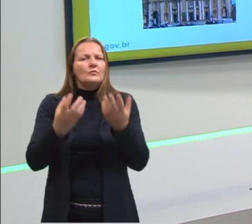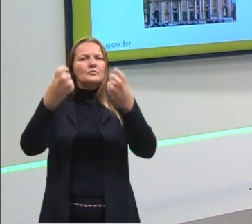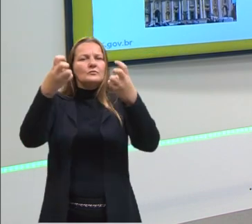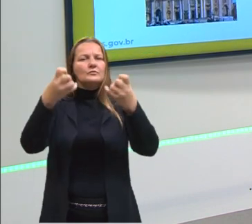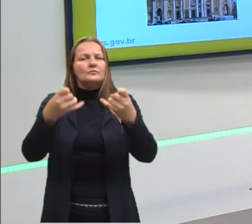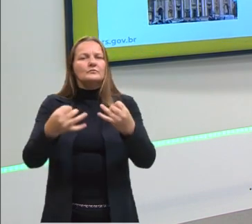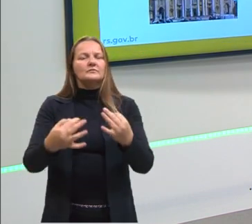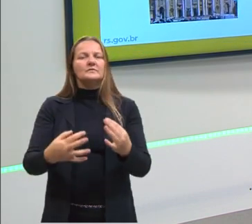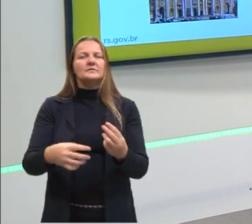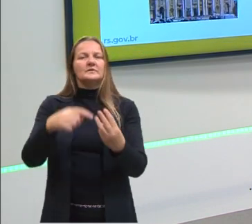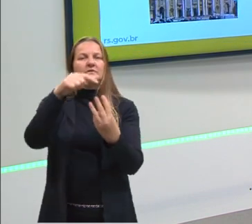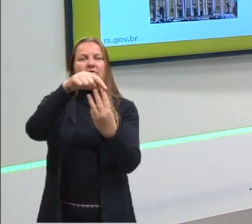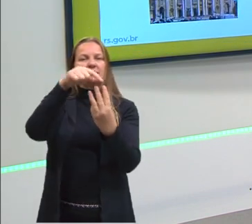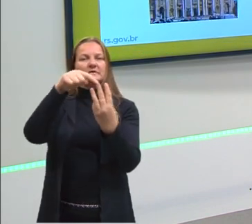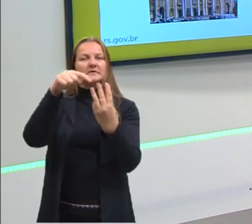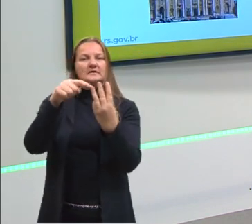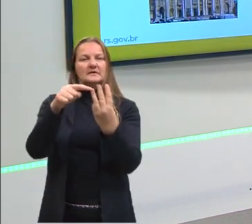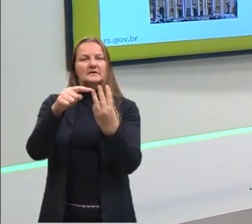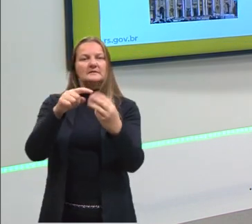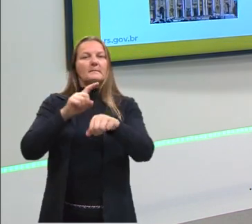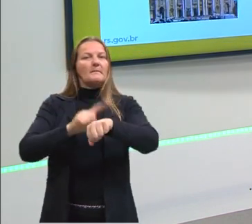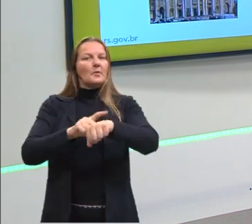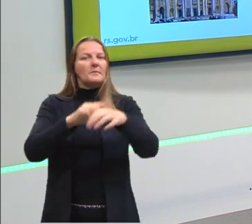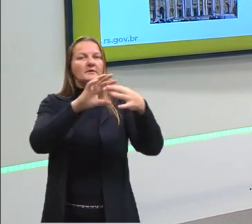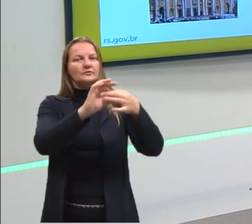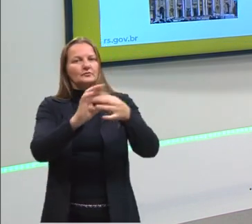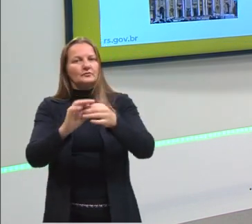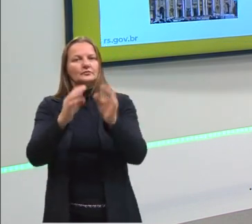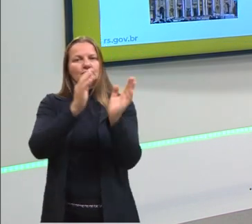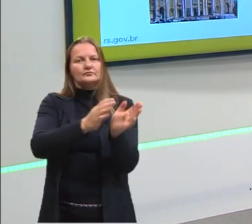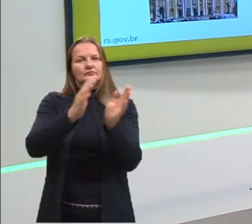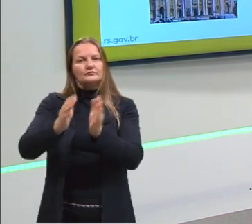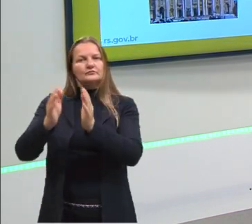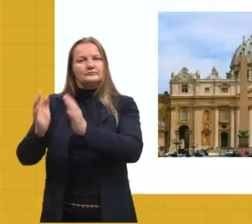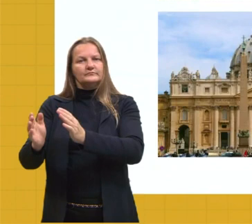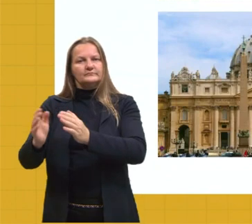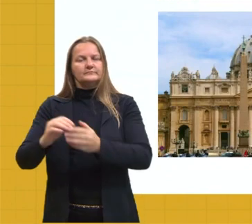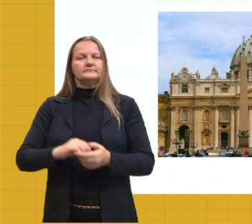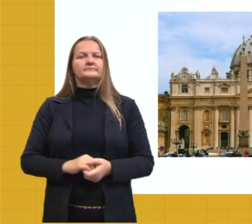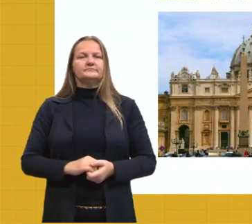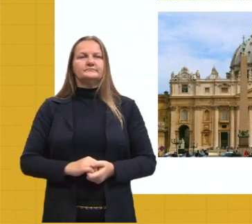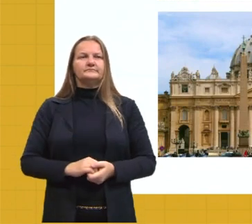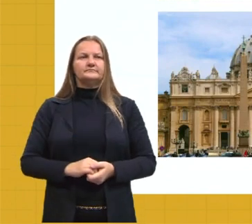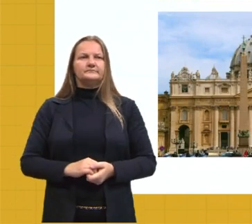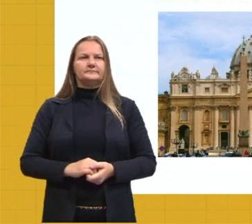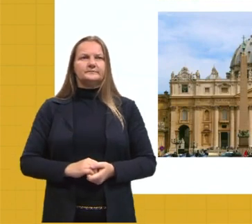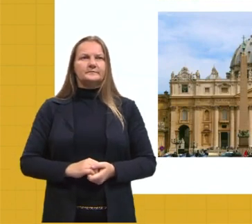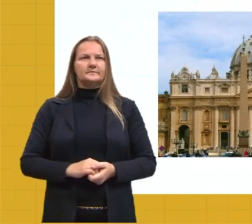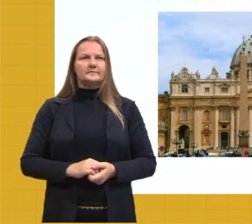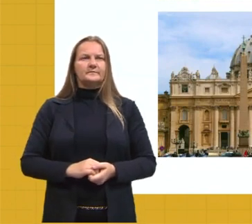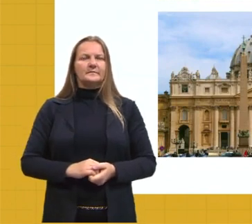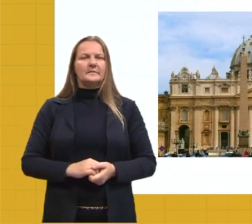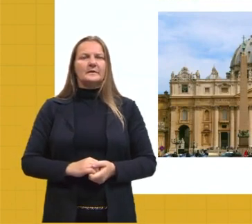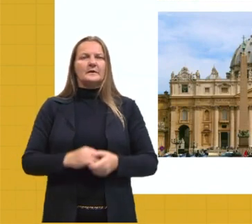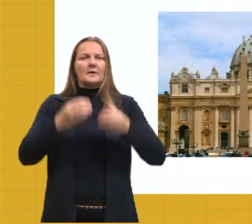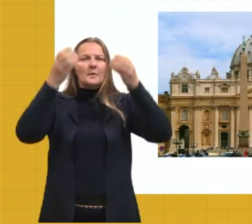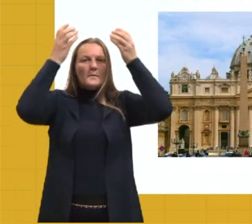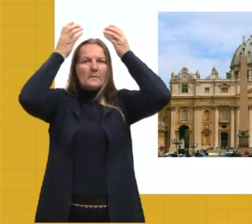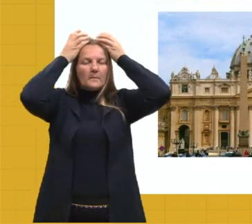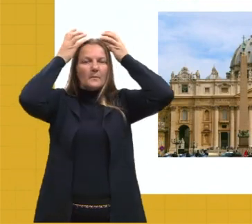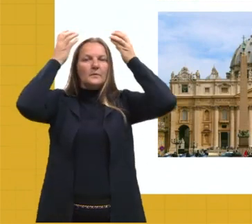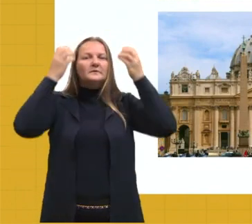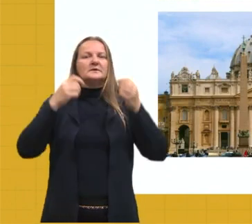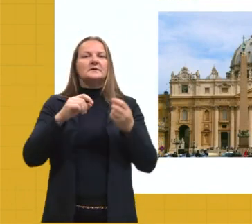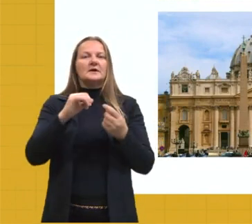dentro de três períodos, dentro de três fases, ditas ali como o período da monarquia, do